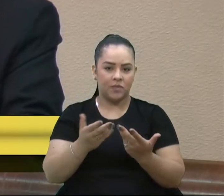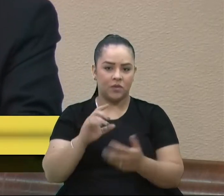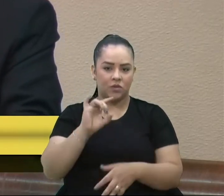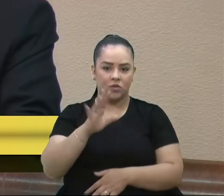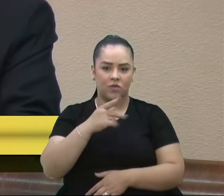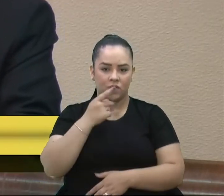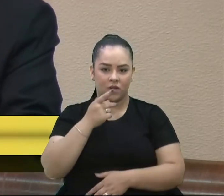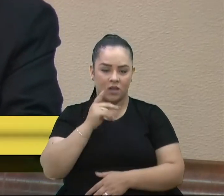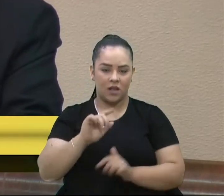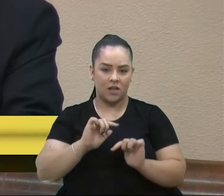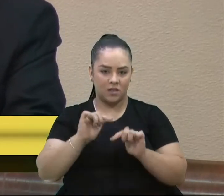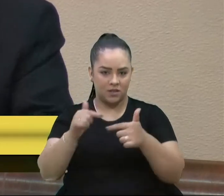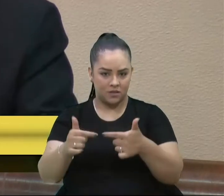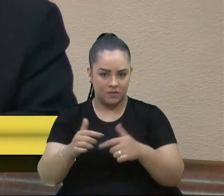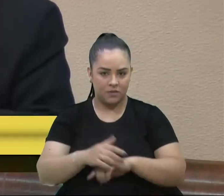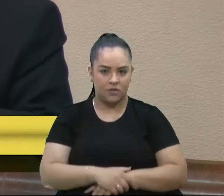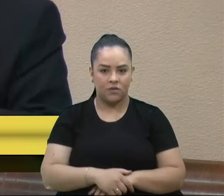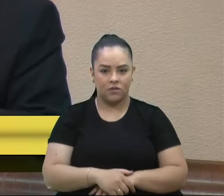sobre a ação.